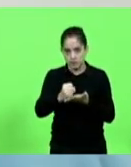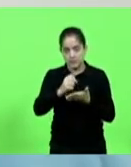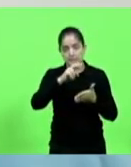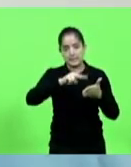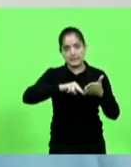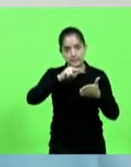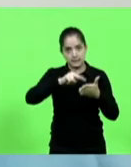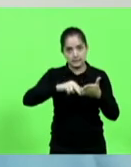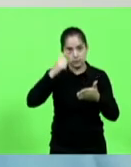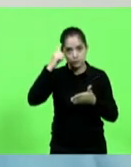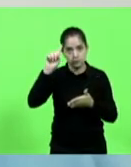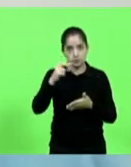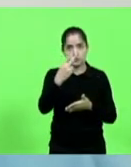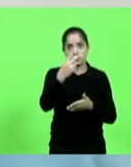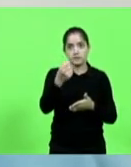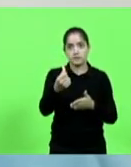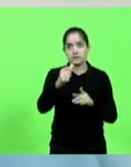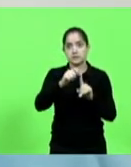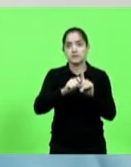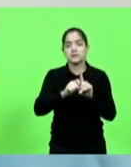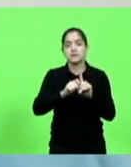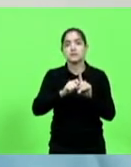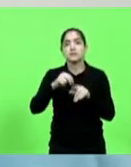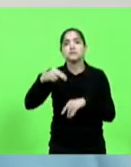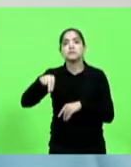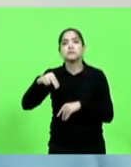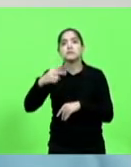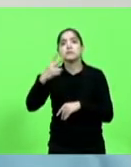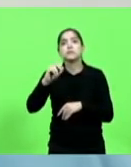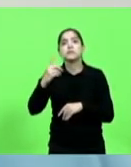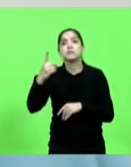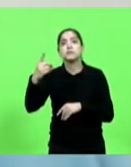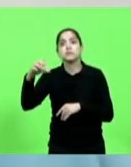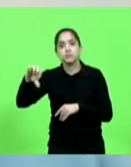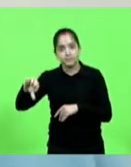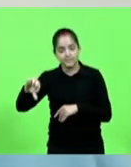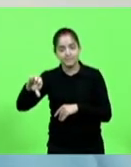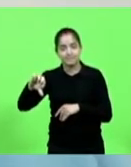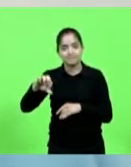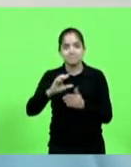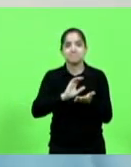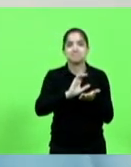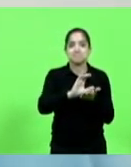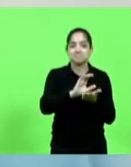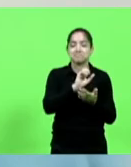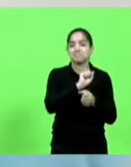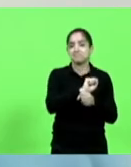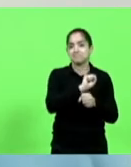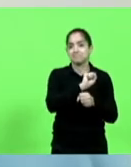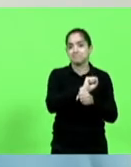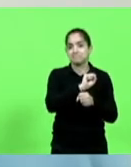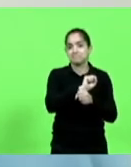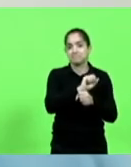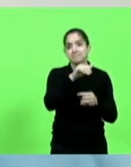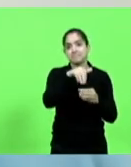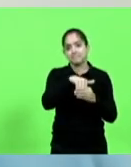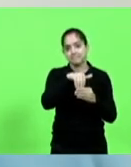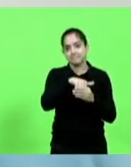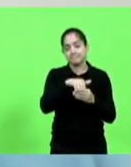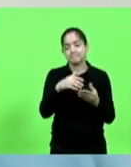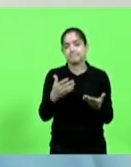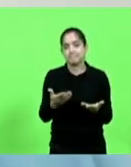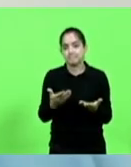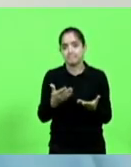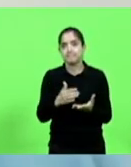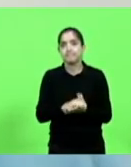26 de novembro de 2019. O recurso ainda está aguardando a votação em plenário. Veja